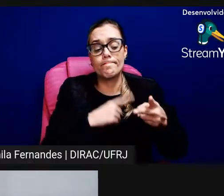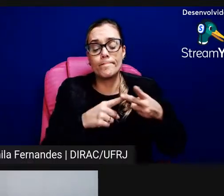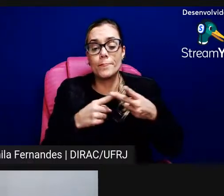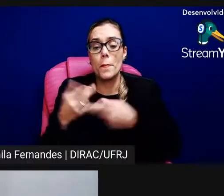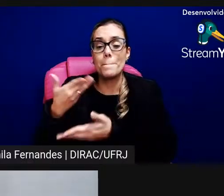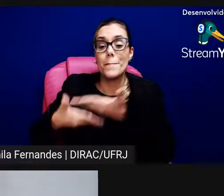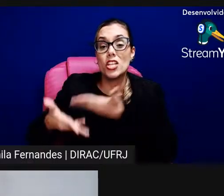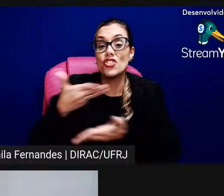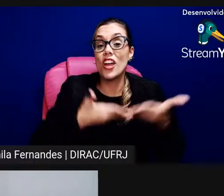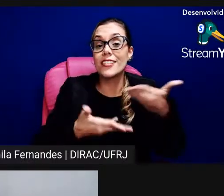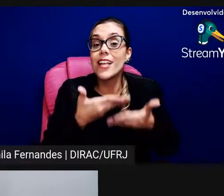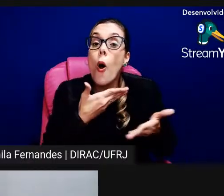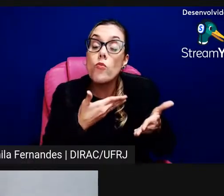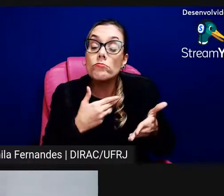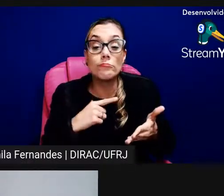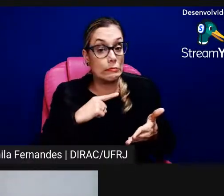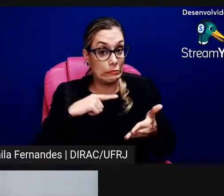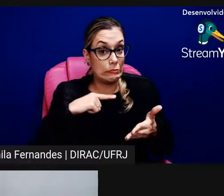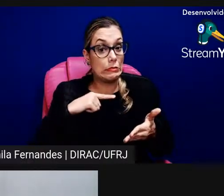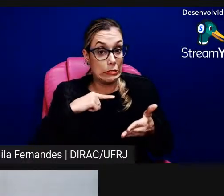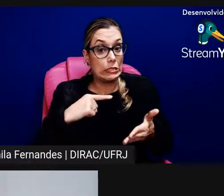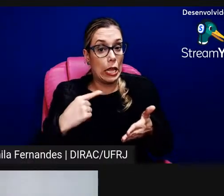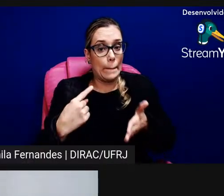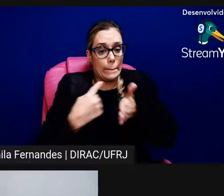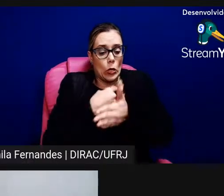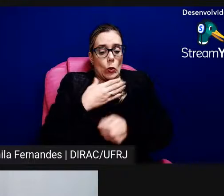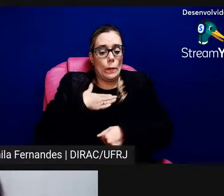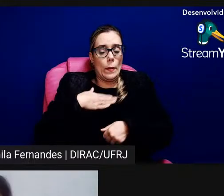deixei uma pergunta não só pra você mas pra mim e pra todo mundo